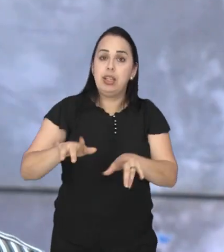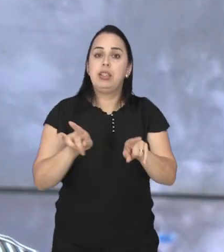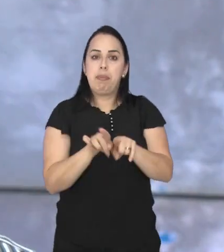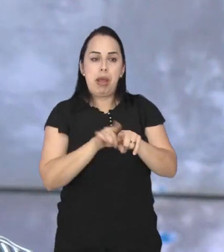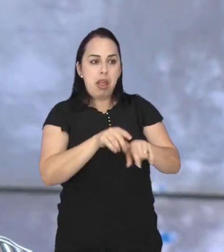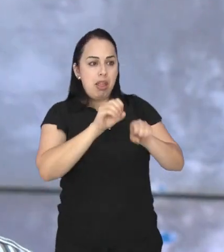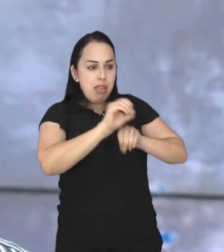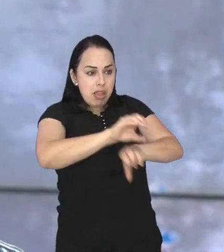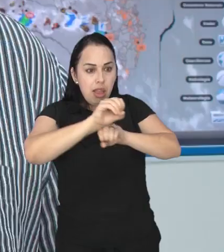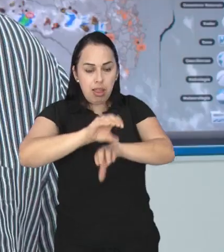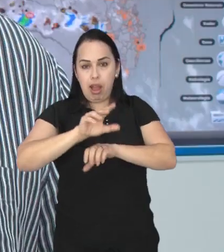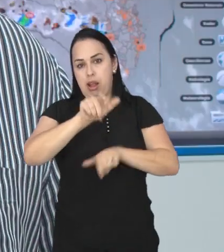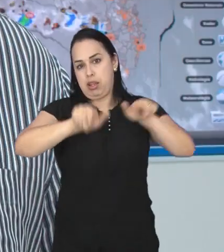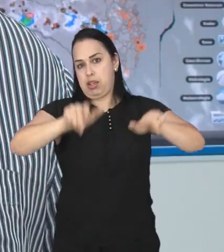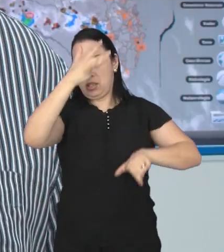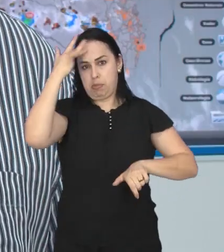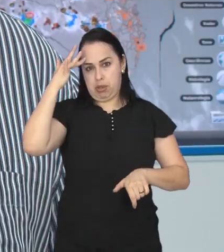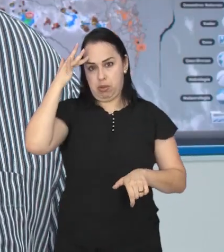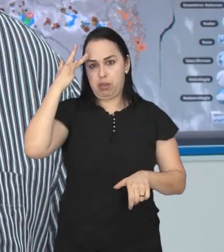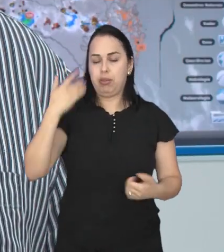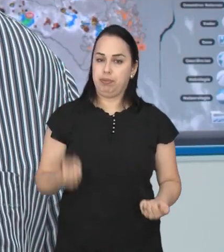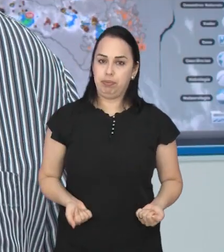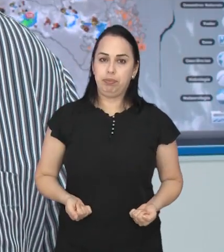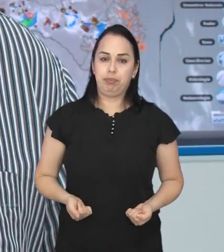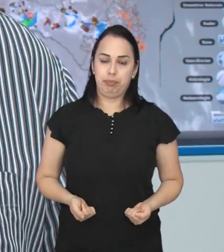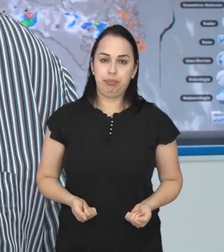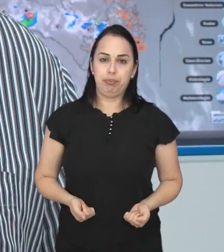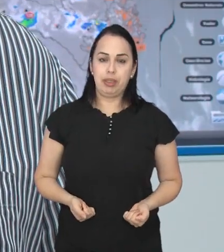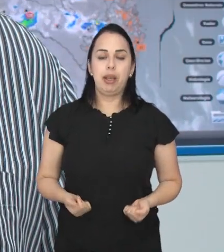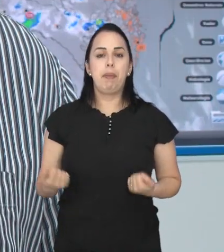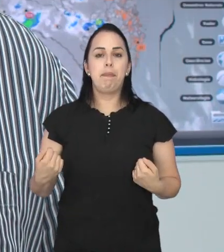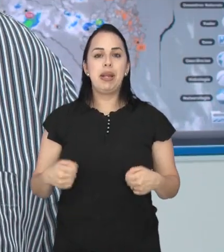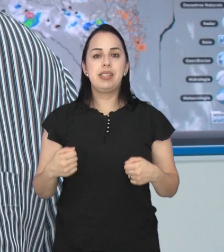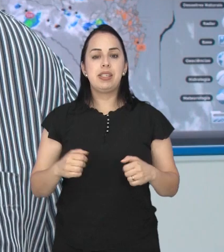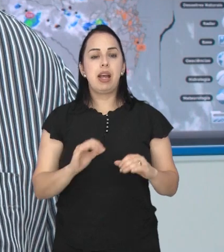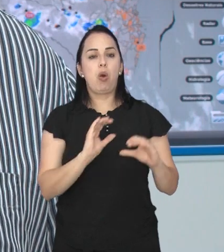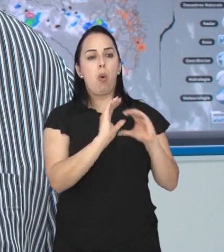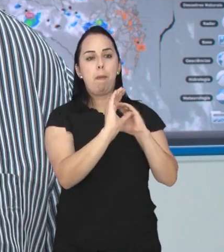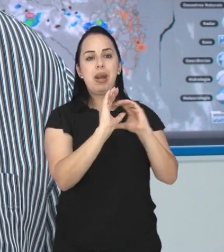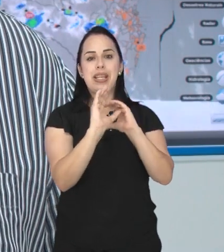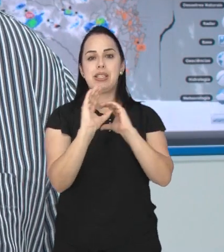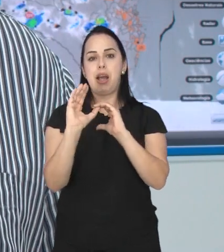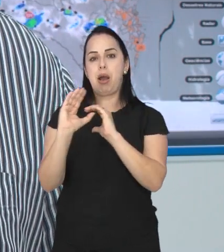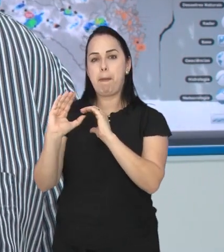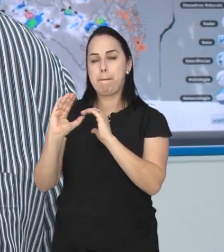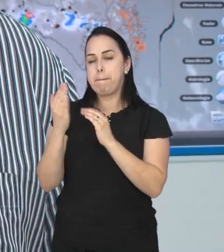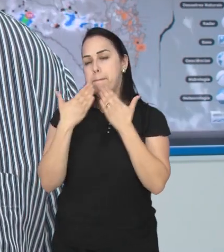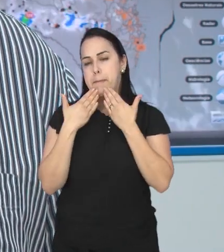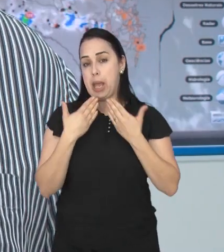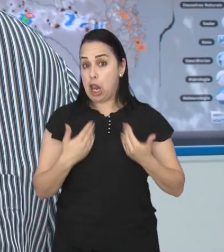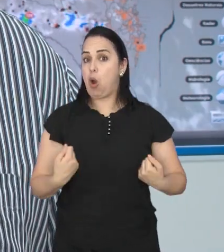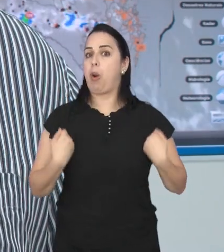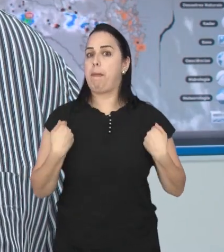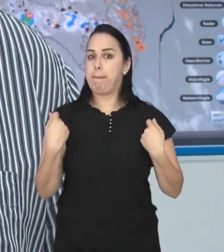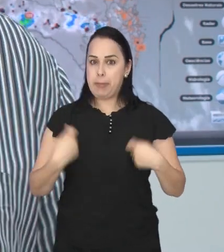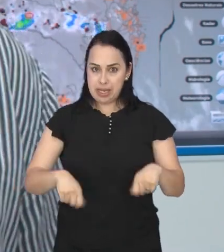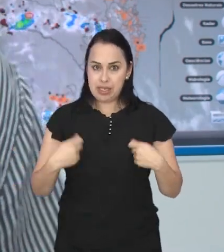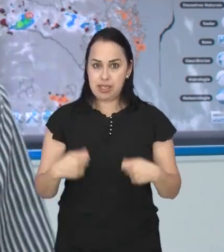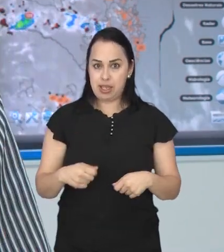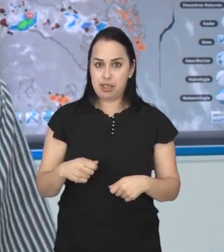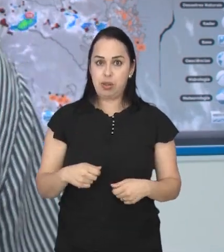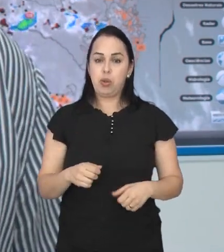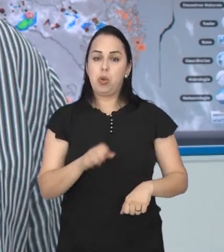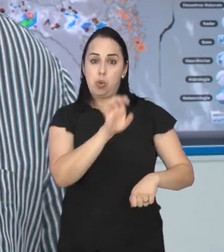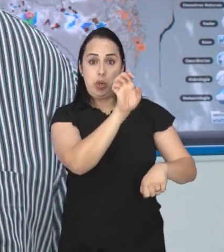treinar a população. Precisamos, ao meu ver, melhorar talvez a comunicação lá na ponta,